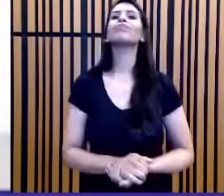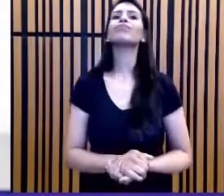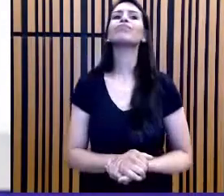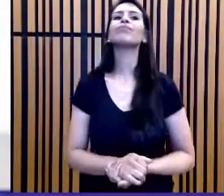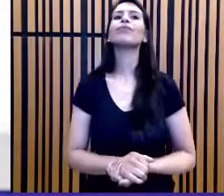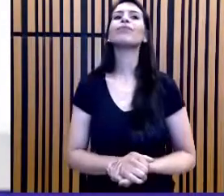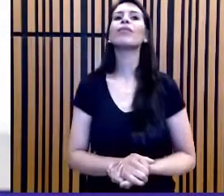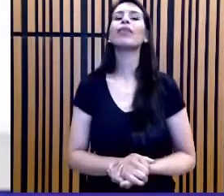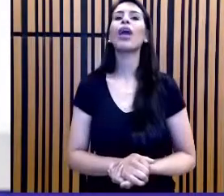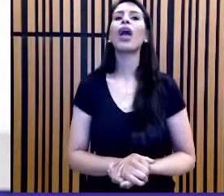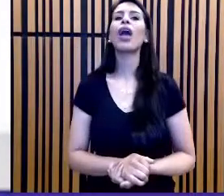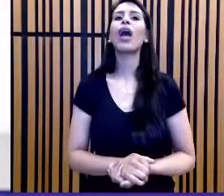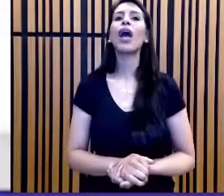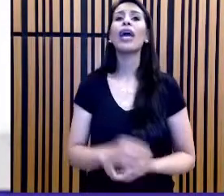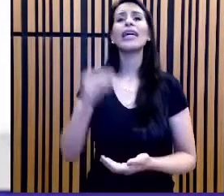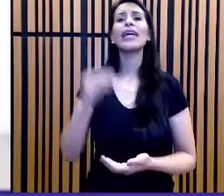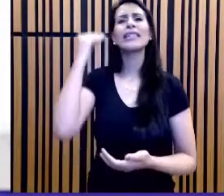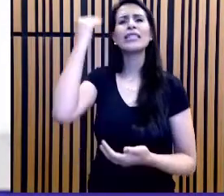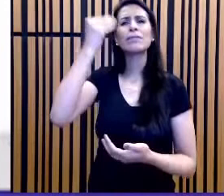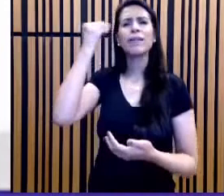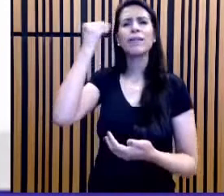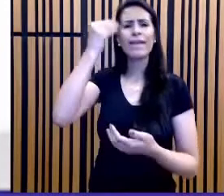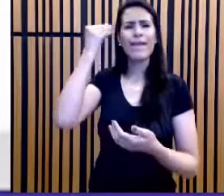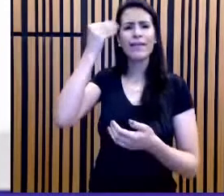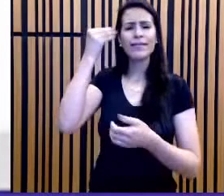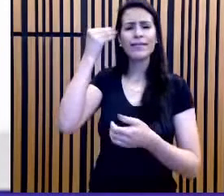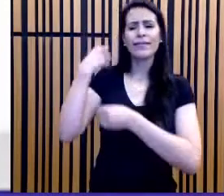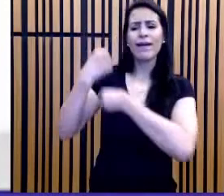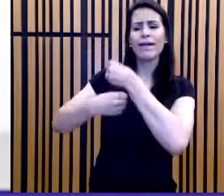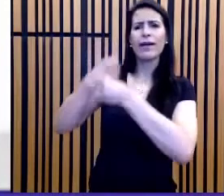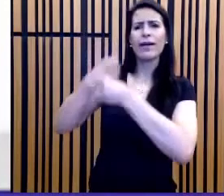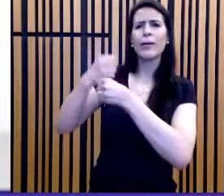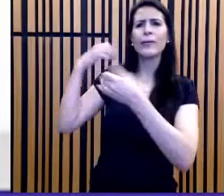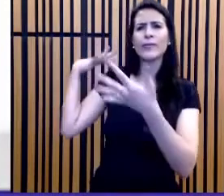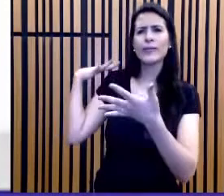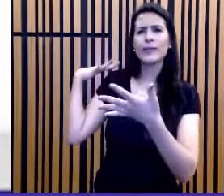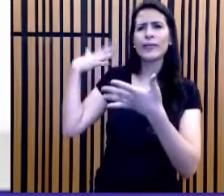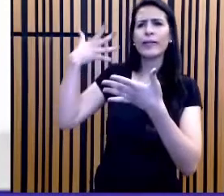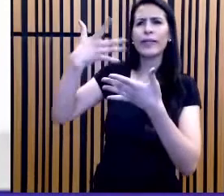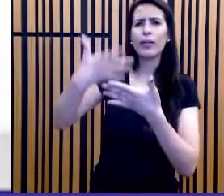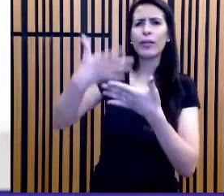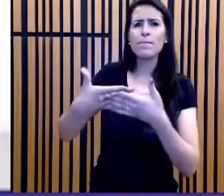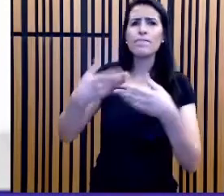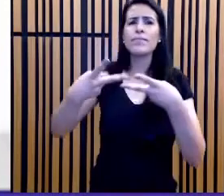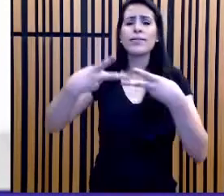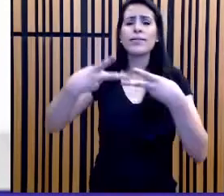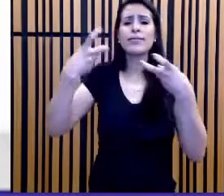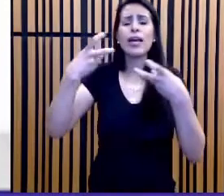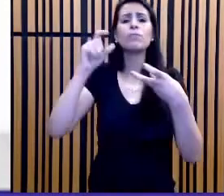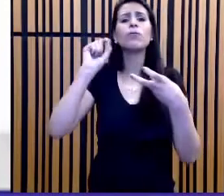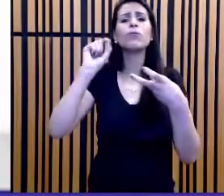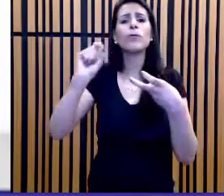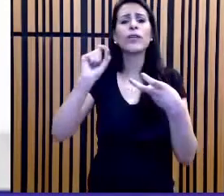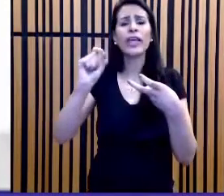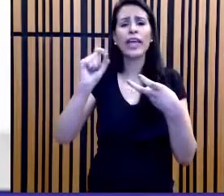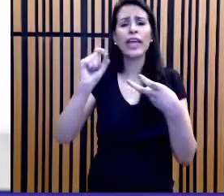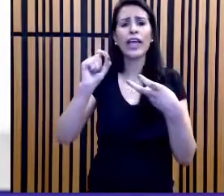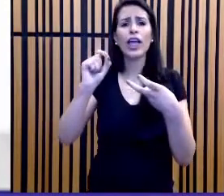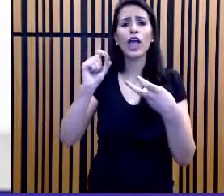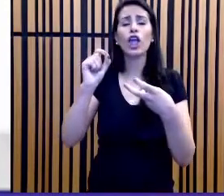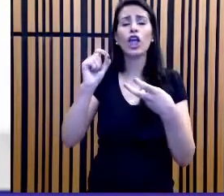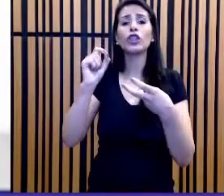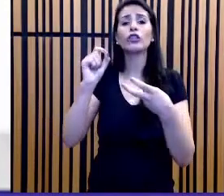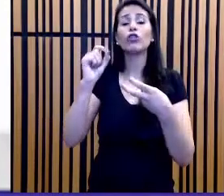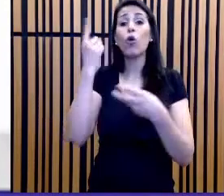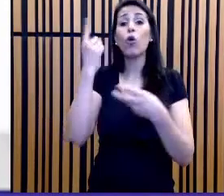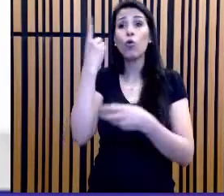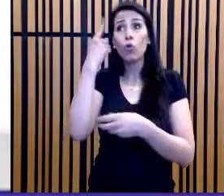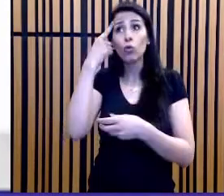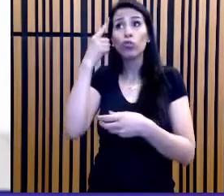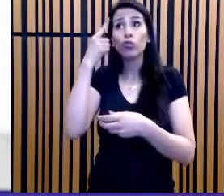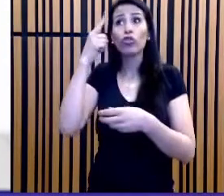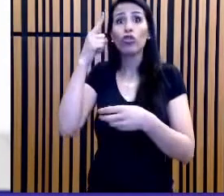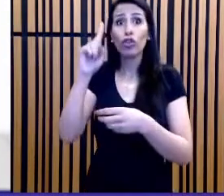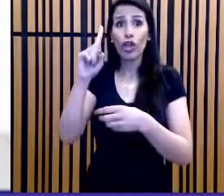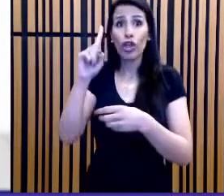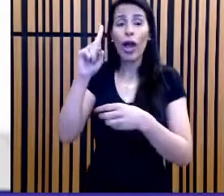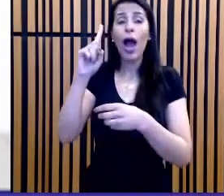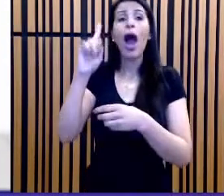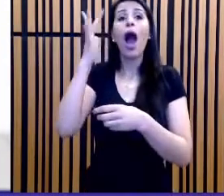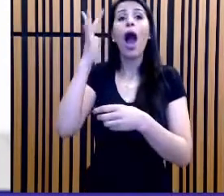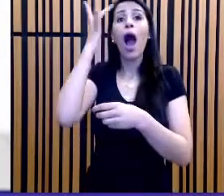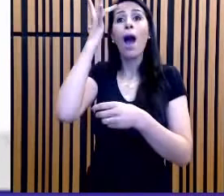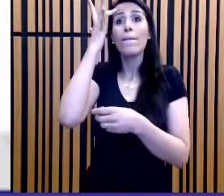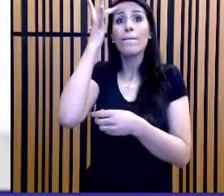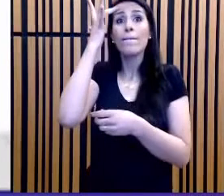experiência de anos anteriores mostra que, de um dia para o outro, observe, isso é um dado qualitativo, mas é